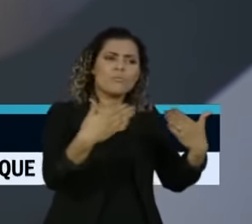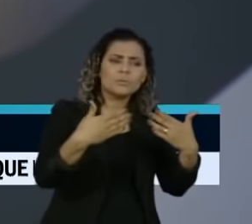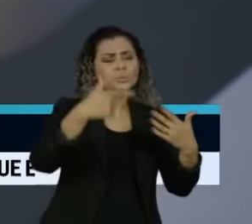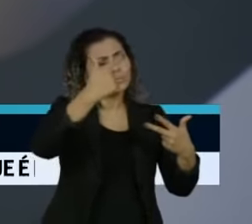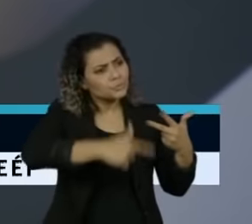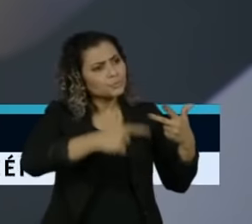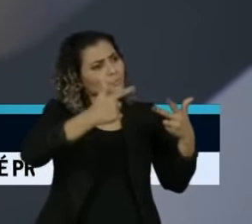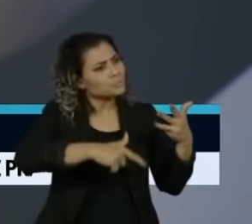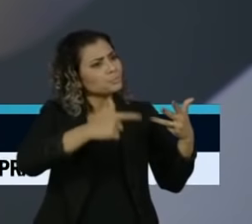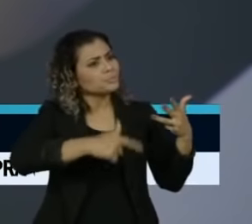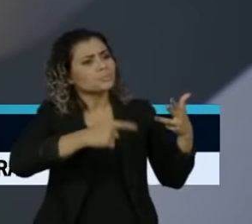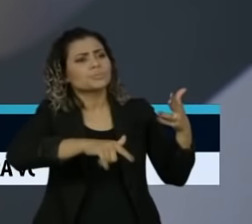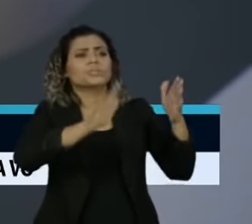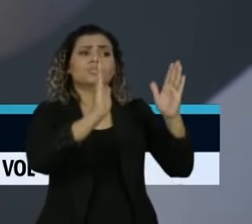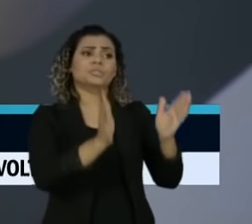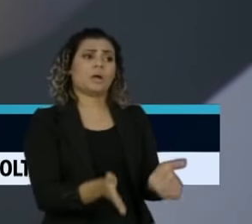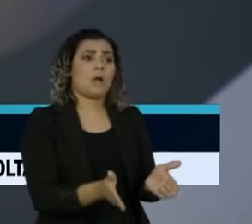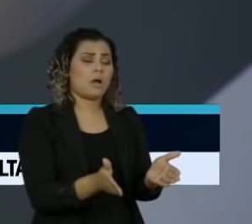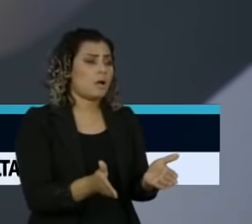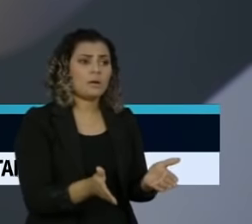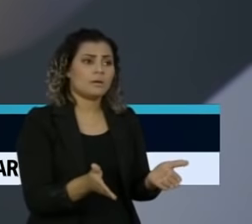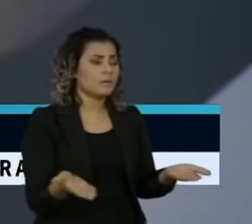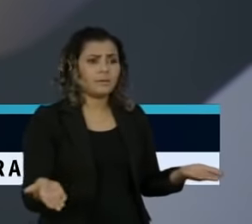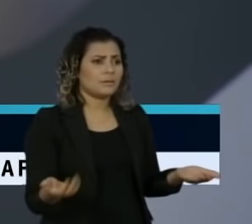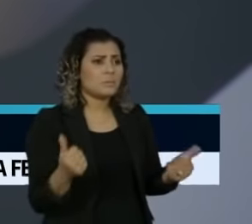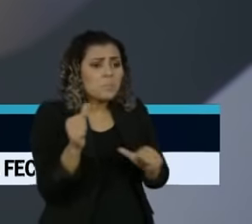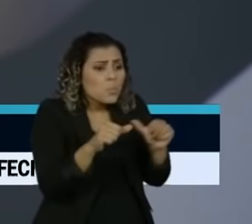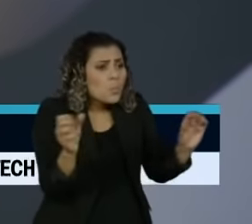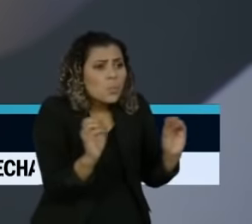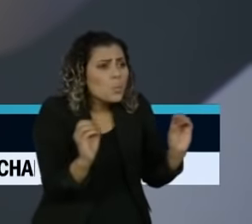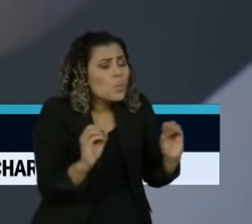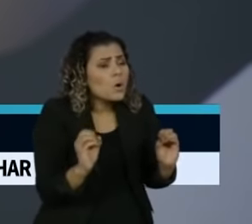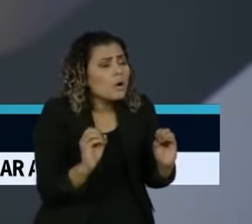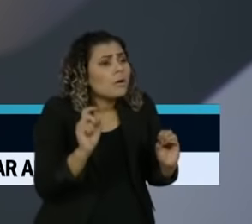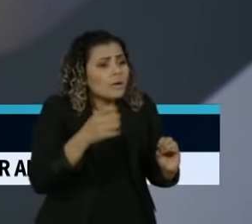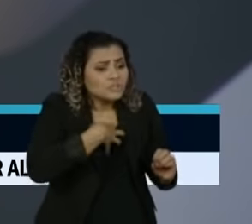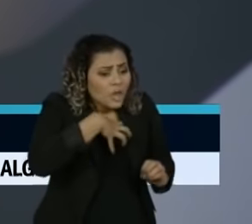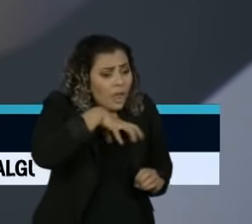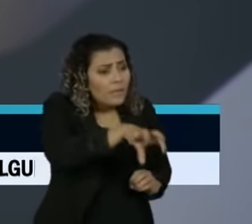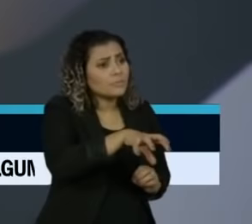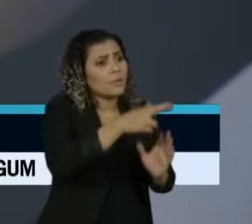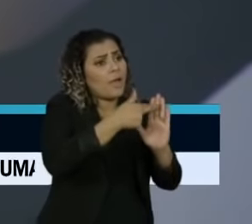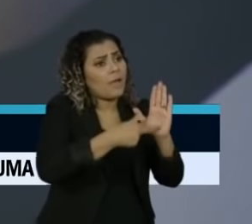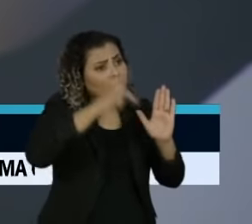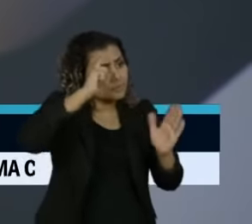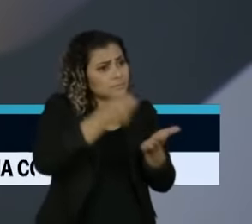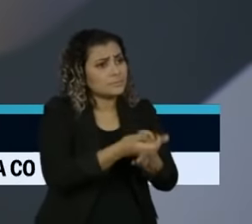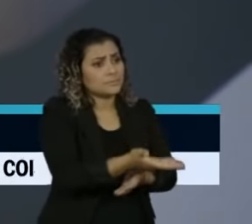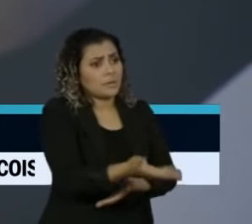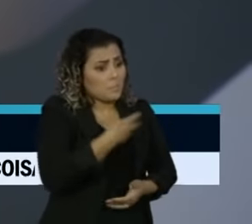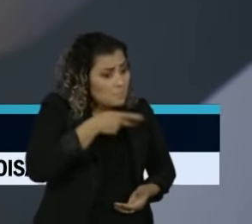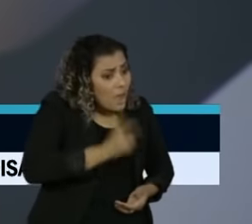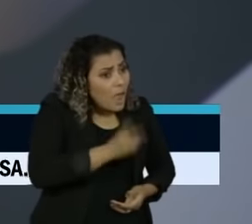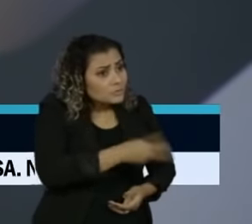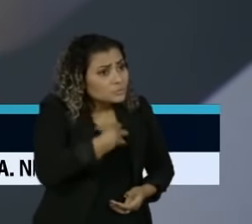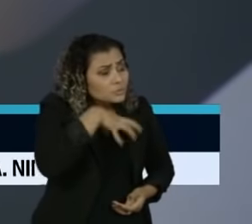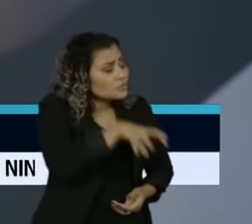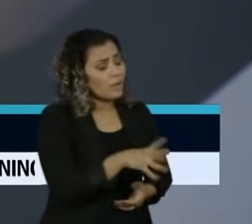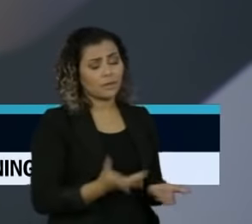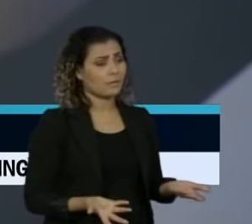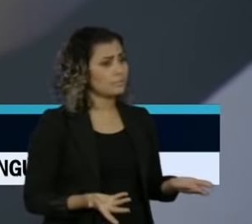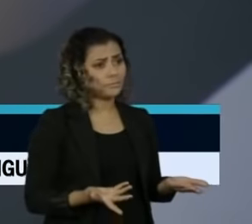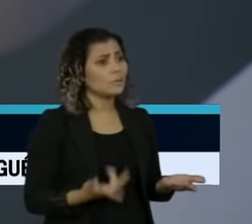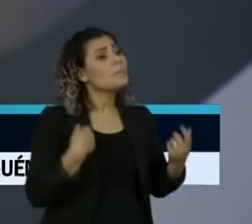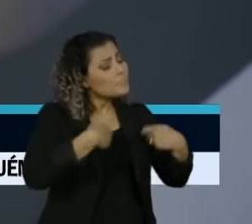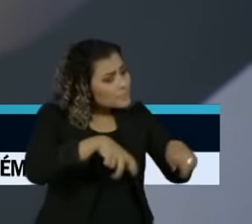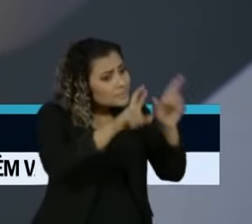e nada mudou em relação aos parâmetros que devem guiar essa decisão. Eles continuam os mesmos. A gente tem